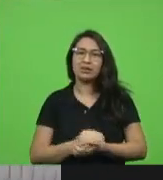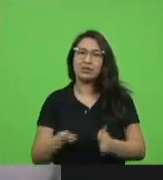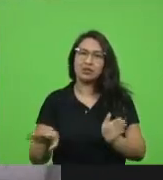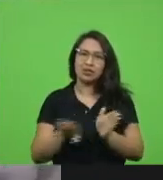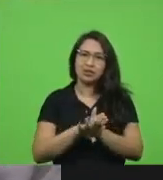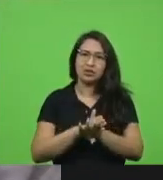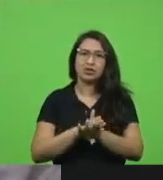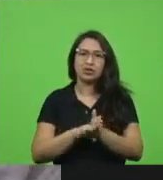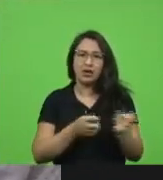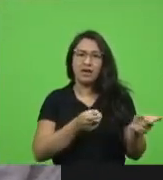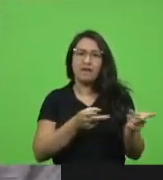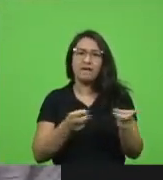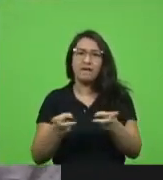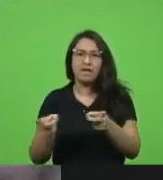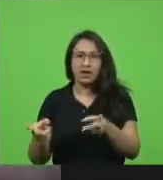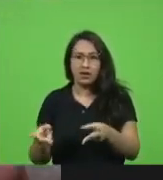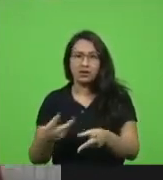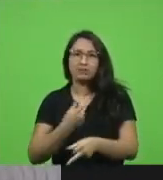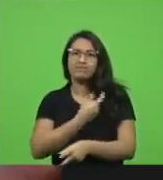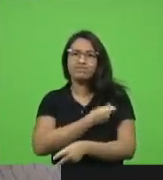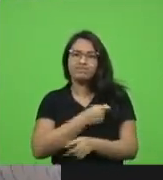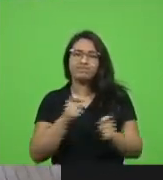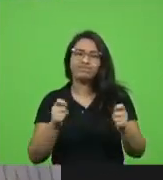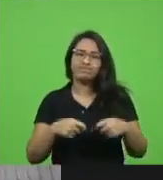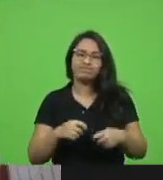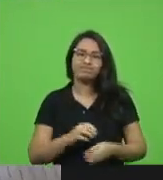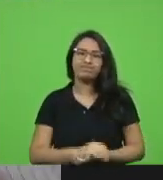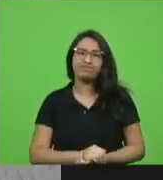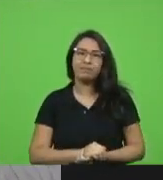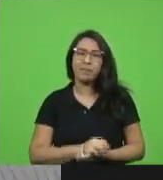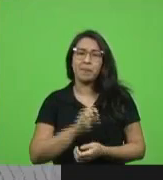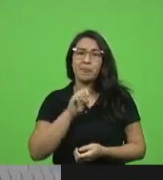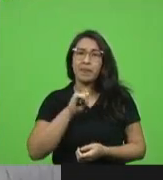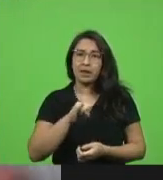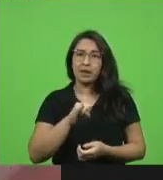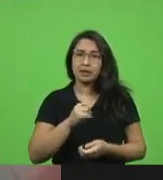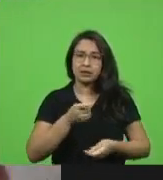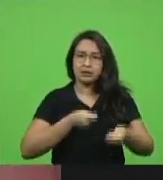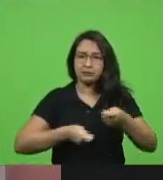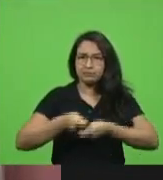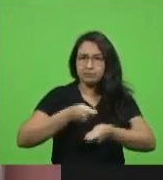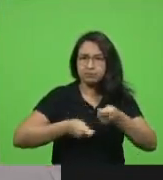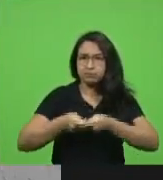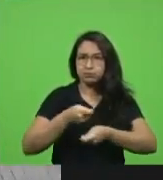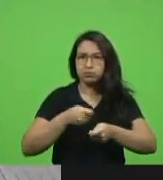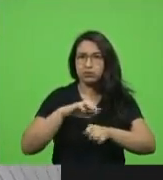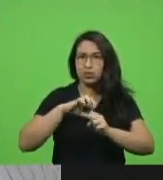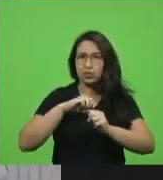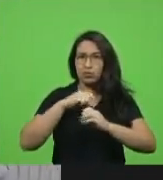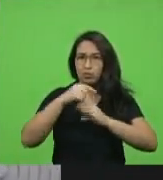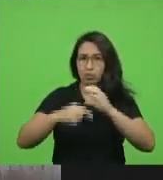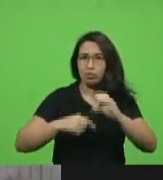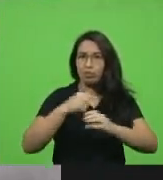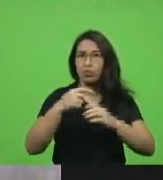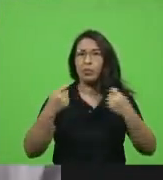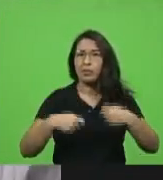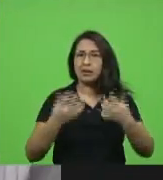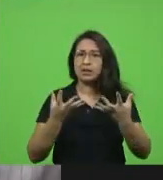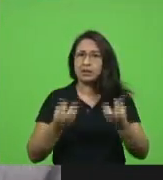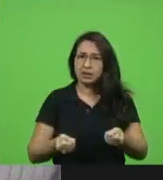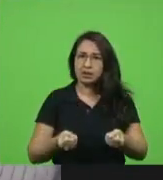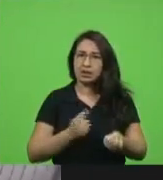possa ser vendida se existe vacina para ser comercializada no mundo que se aceite que os